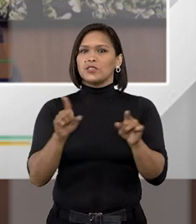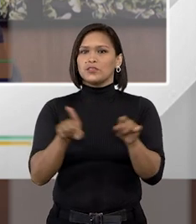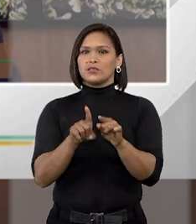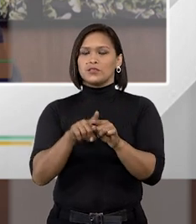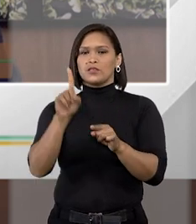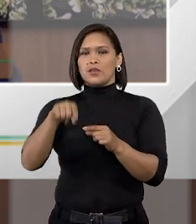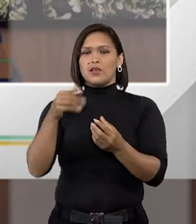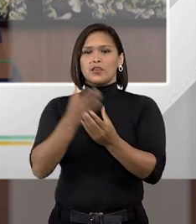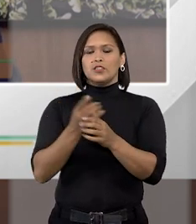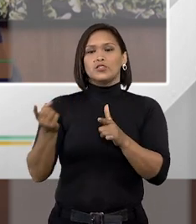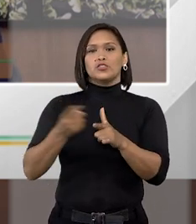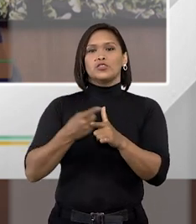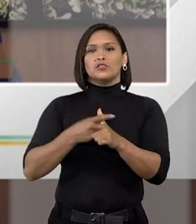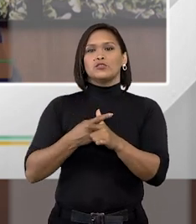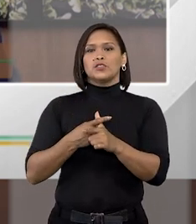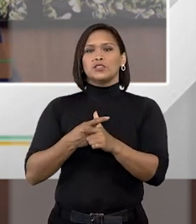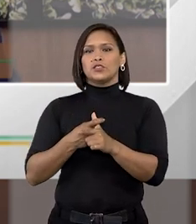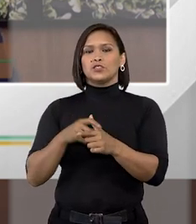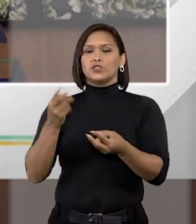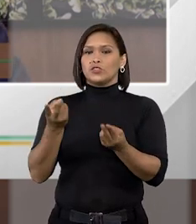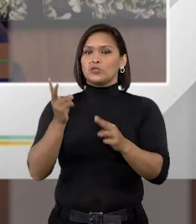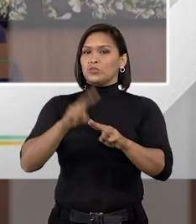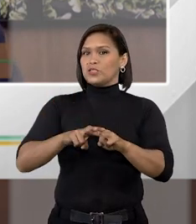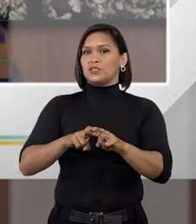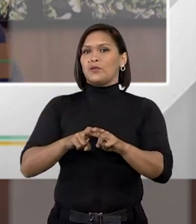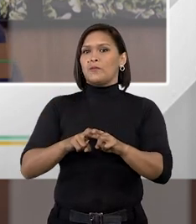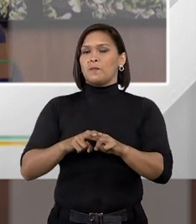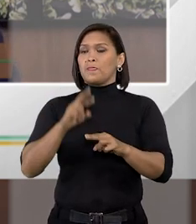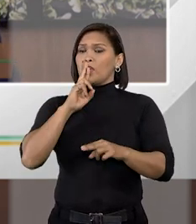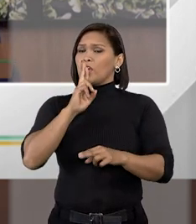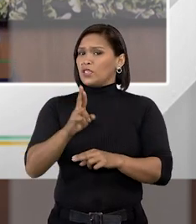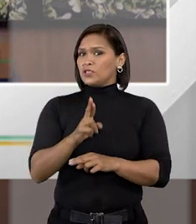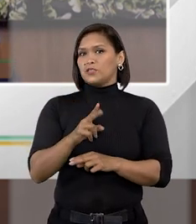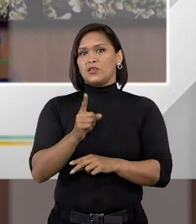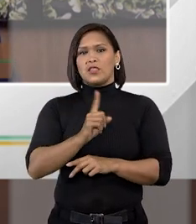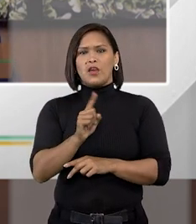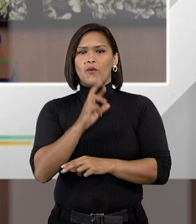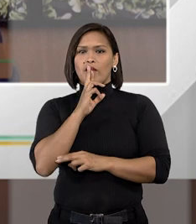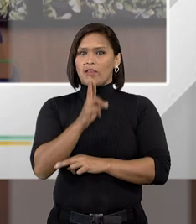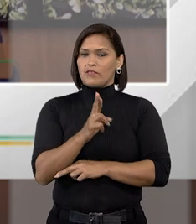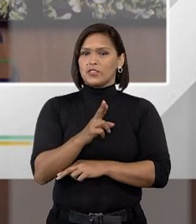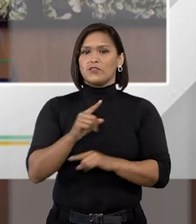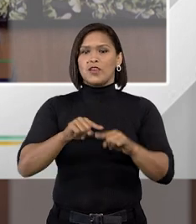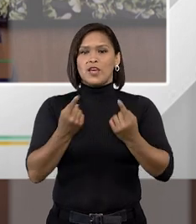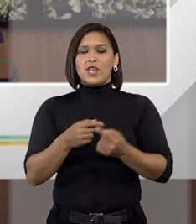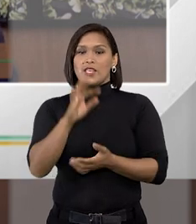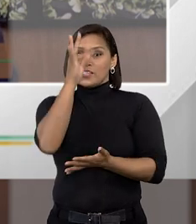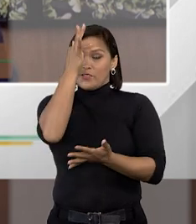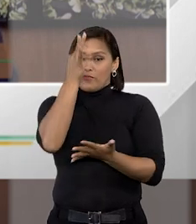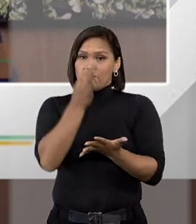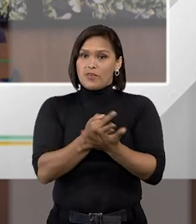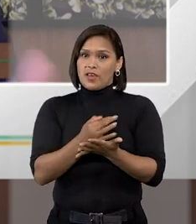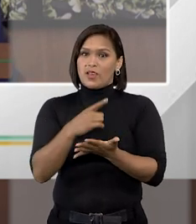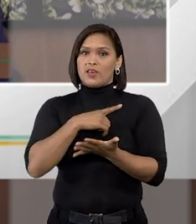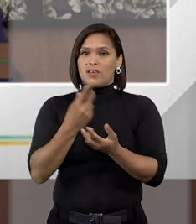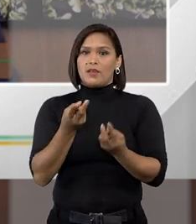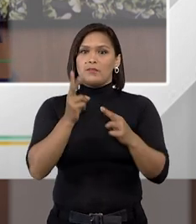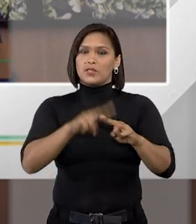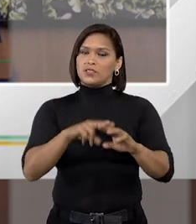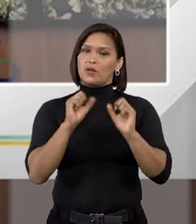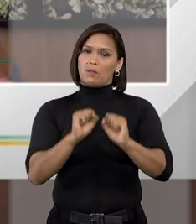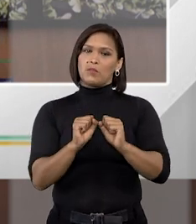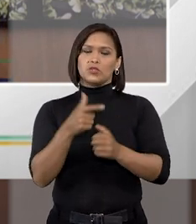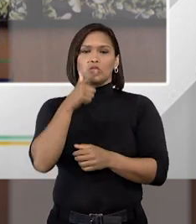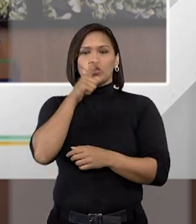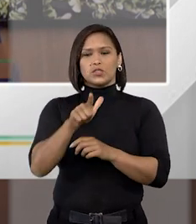dívida de prisão alimentícia isso não resolve não é isso que vai resolver essa fé que a prisão vai